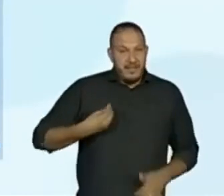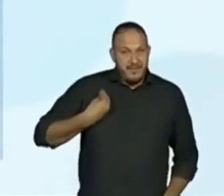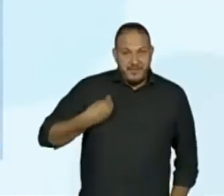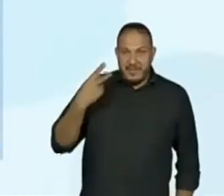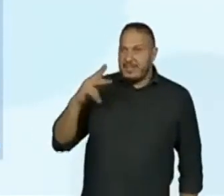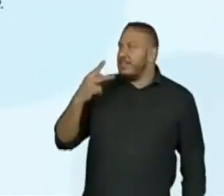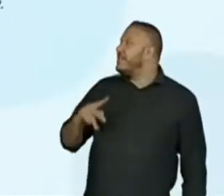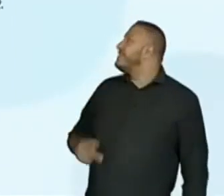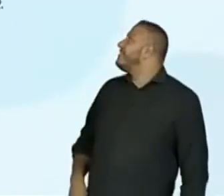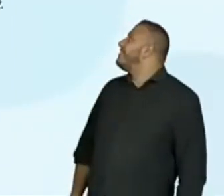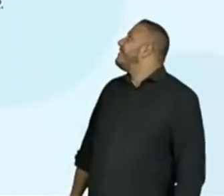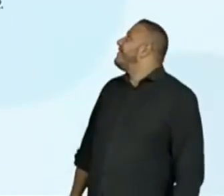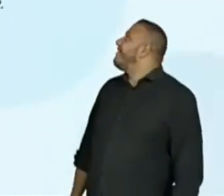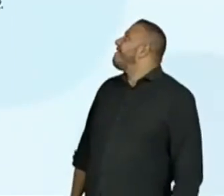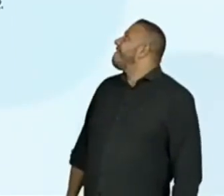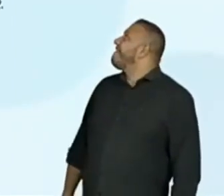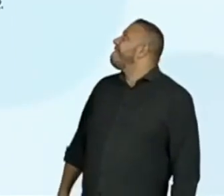dele.